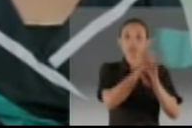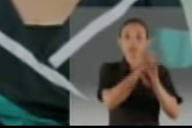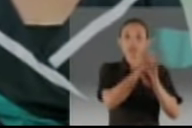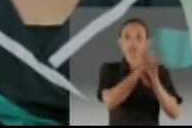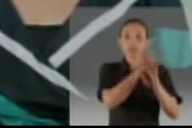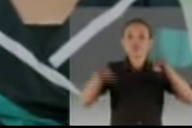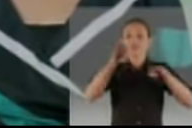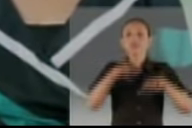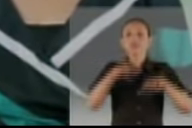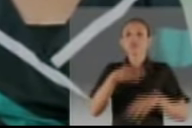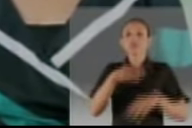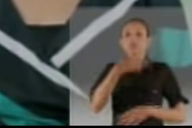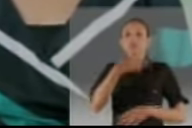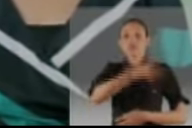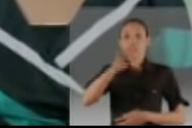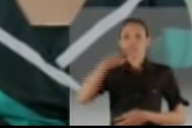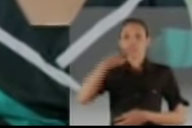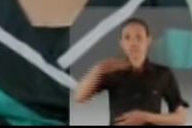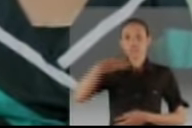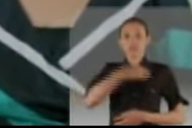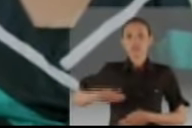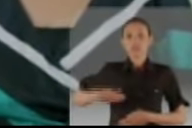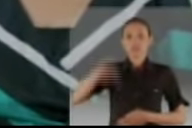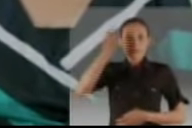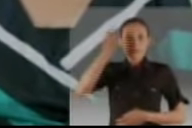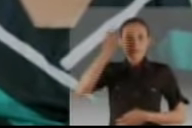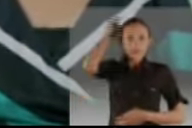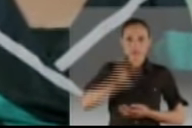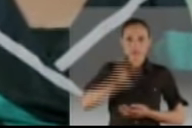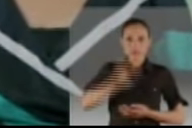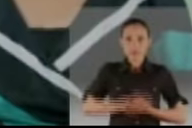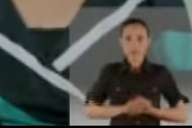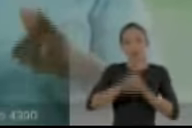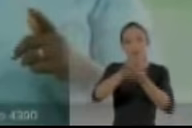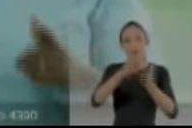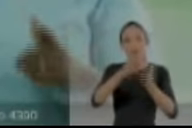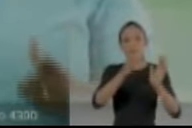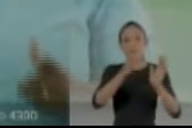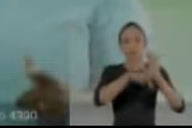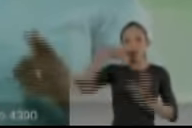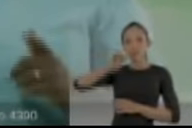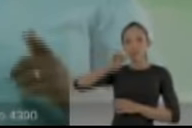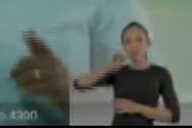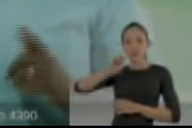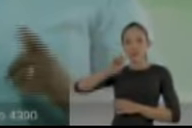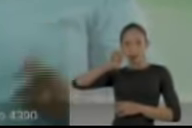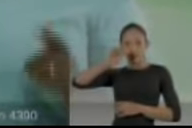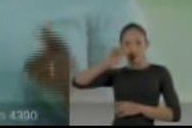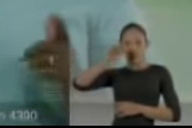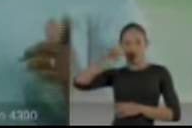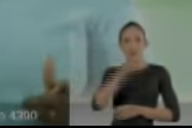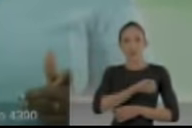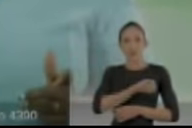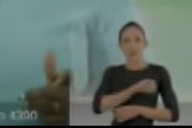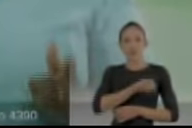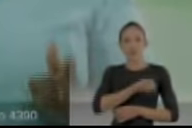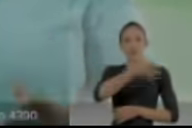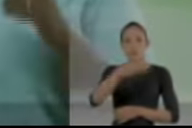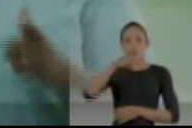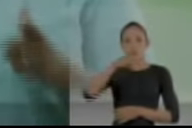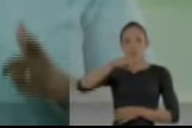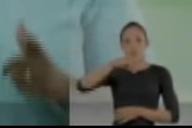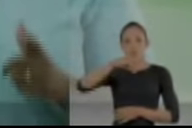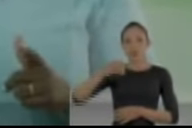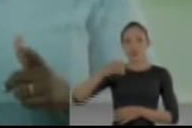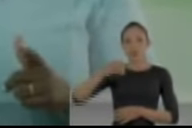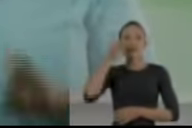desigualdade. 4303, Governador, o Hélio. Apoie o projeto Miro do Pedra 90, número 4393, para